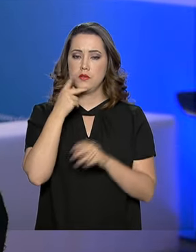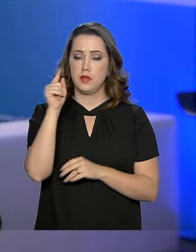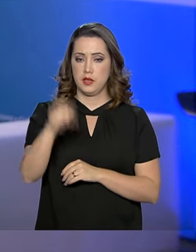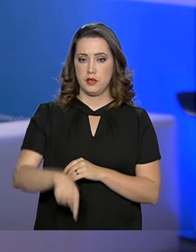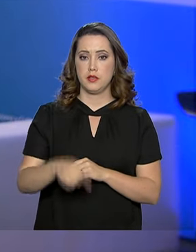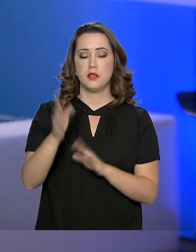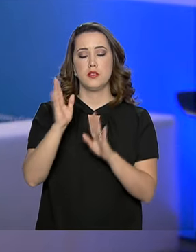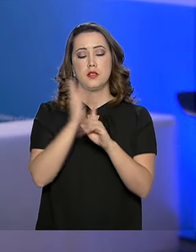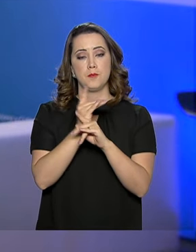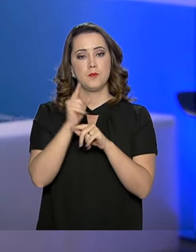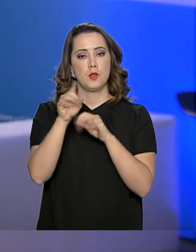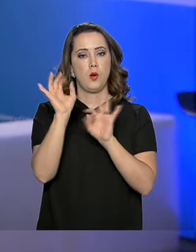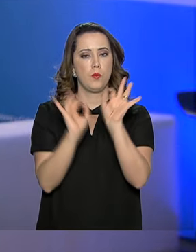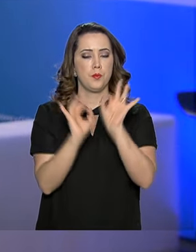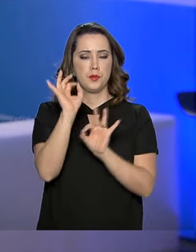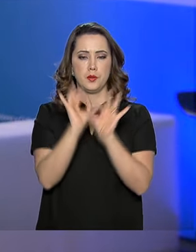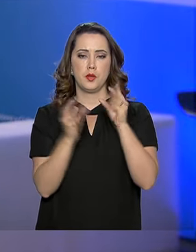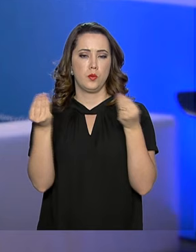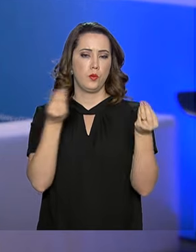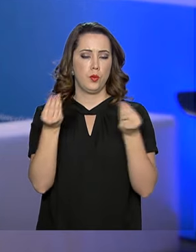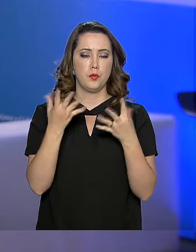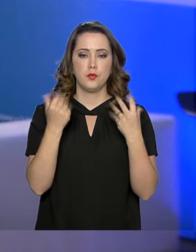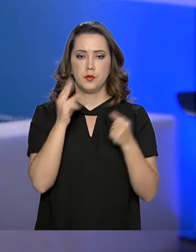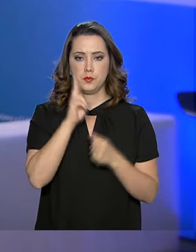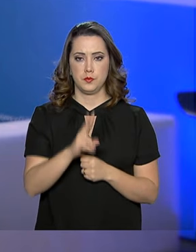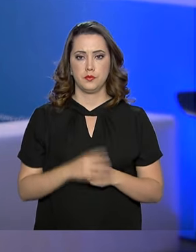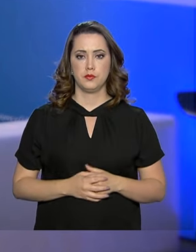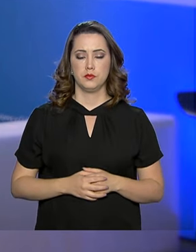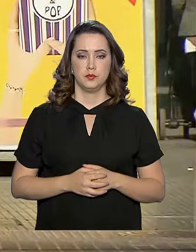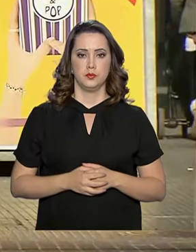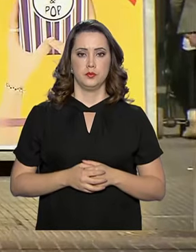cidade e também de como foi organizado o evento. Vamos ver.